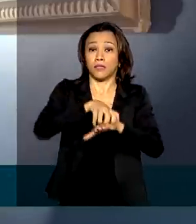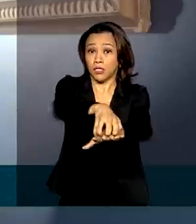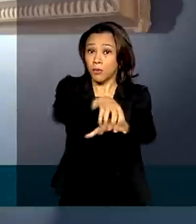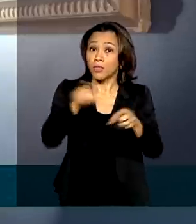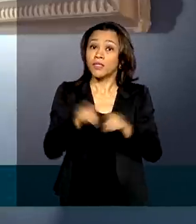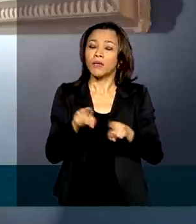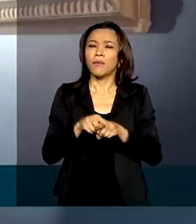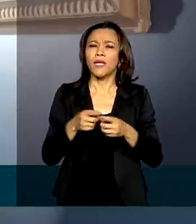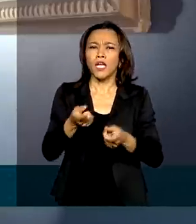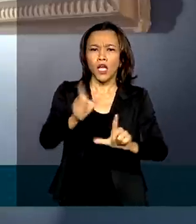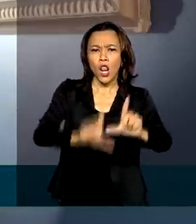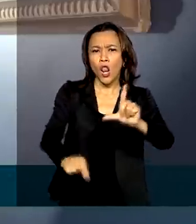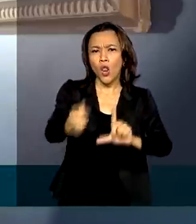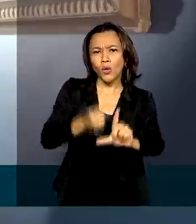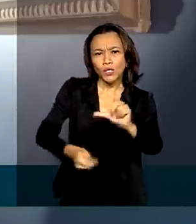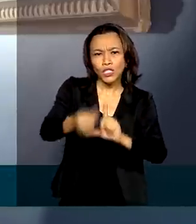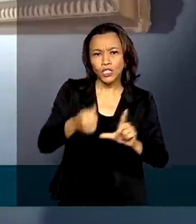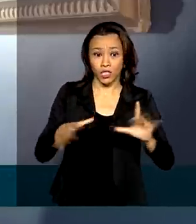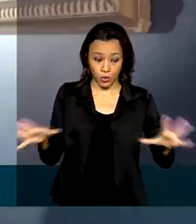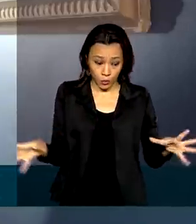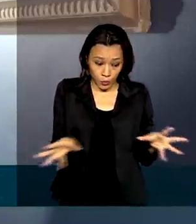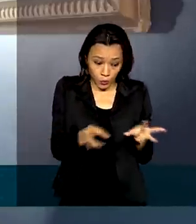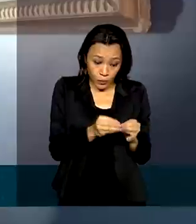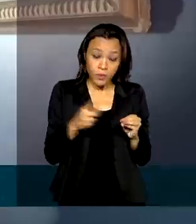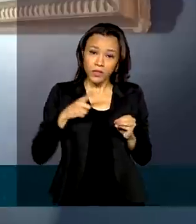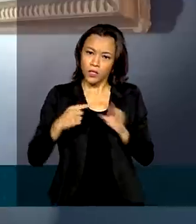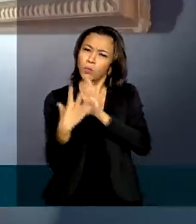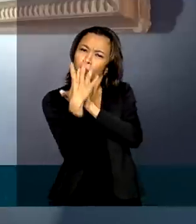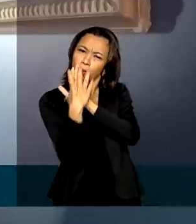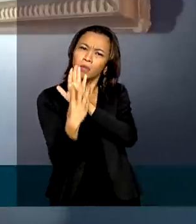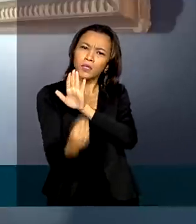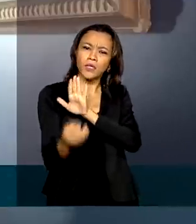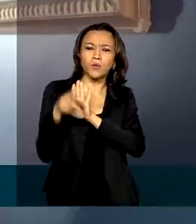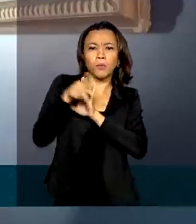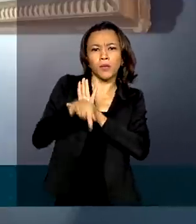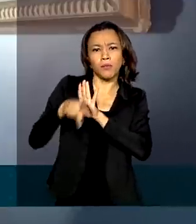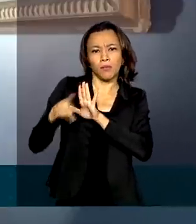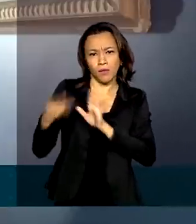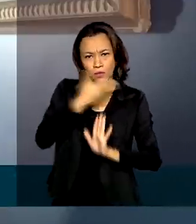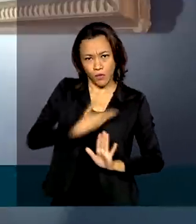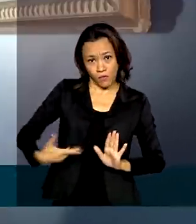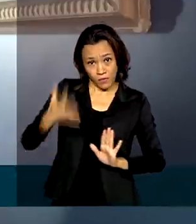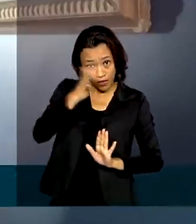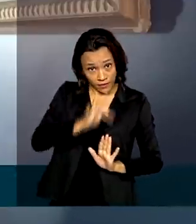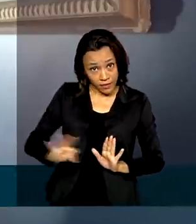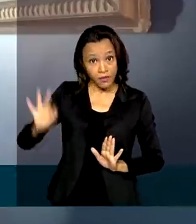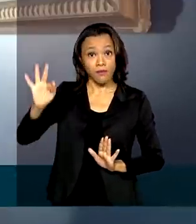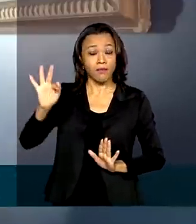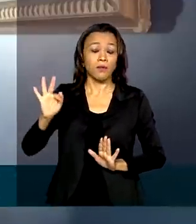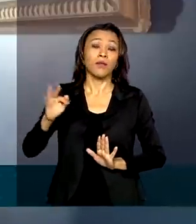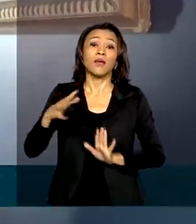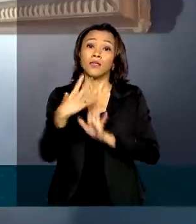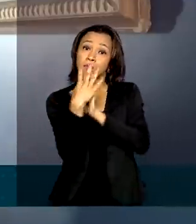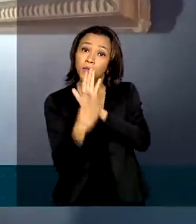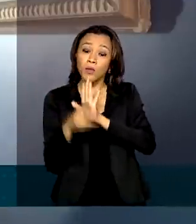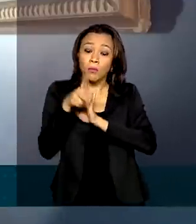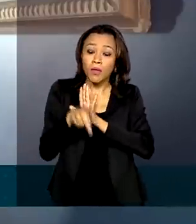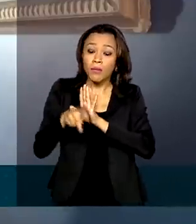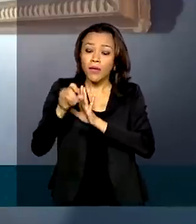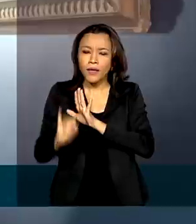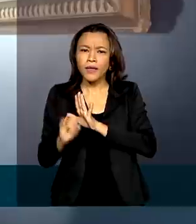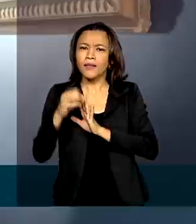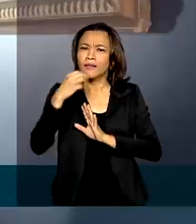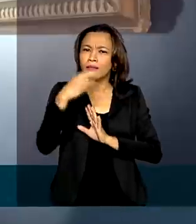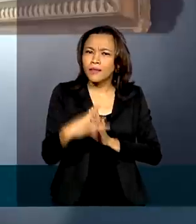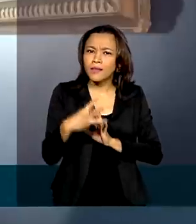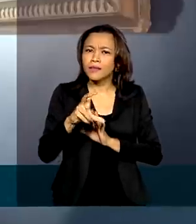projetos do Programa de Parcerias de Investimentos do governo federal. A carteira do PPI tem hoje cerca de 350